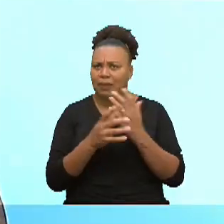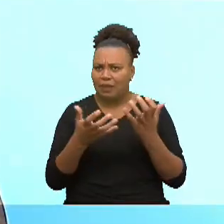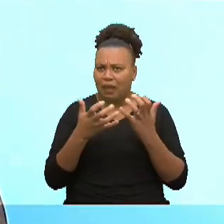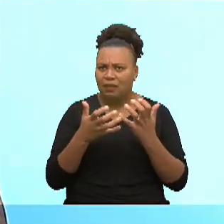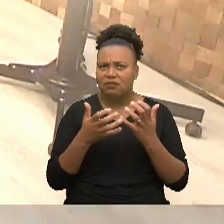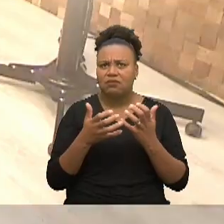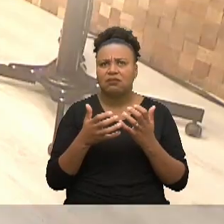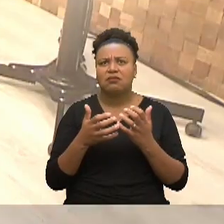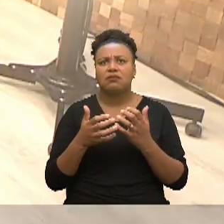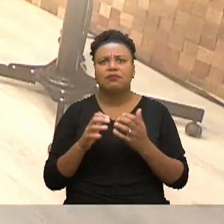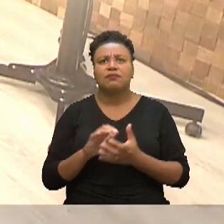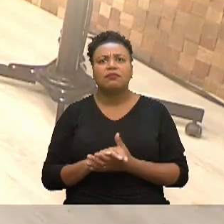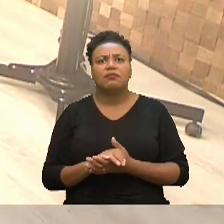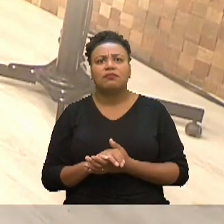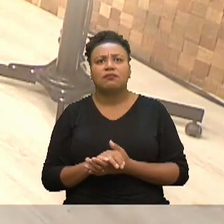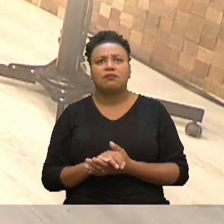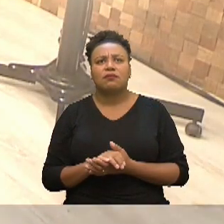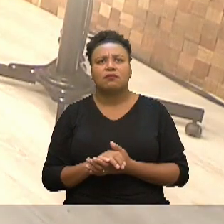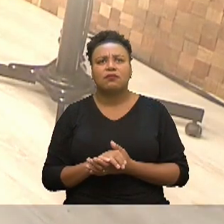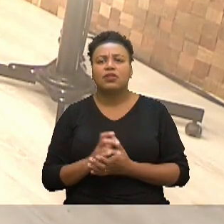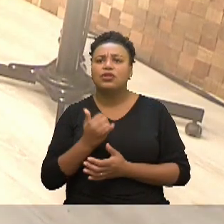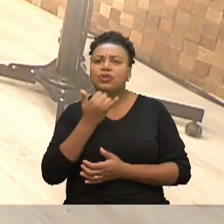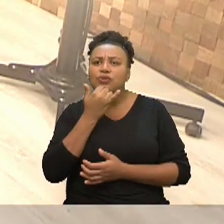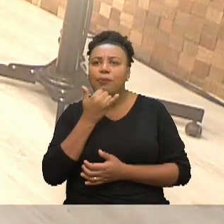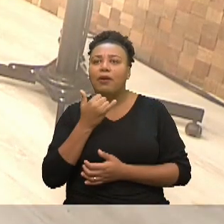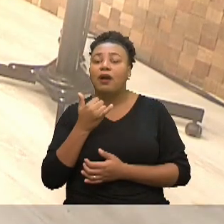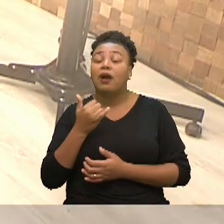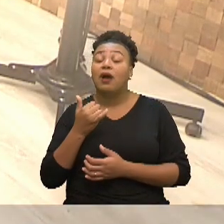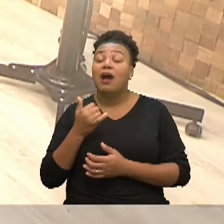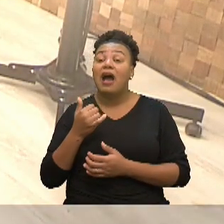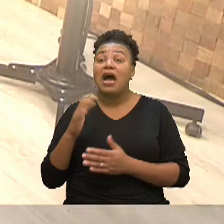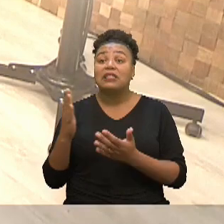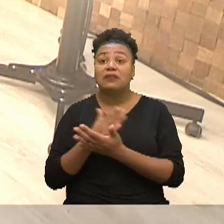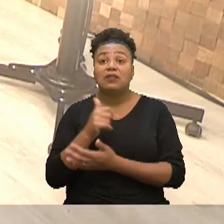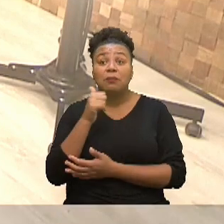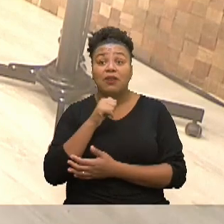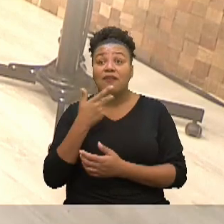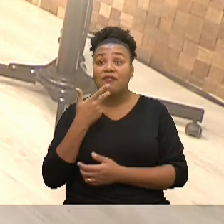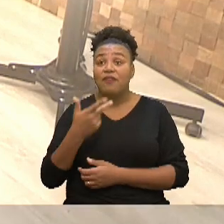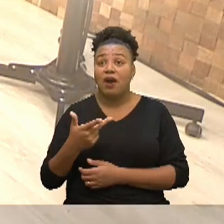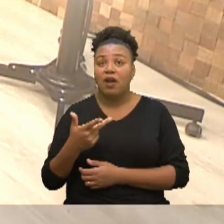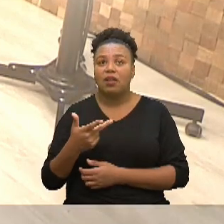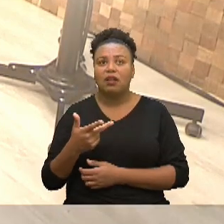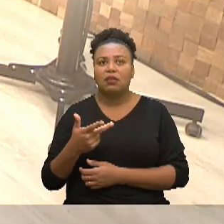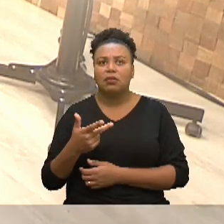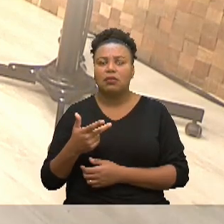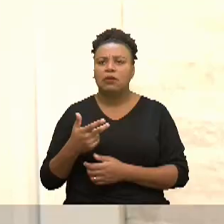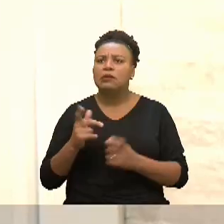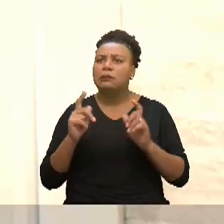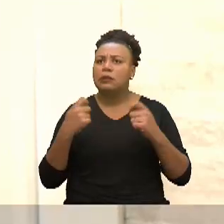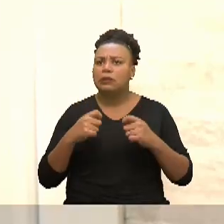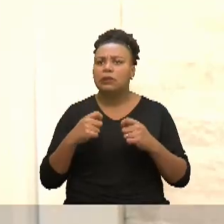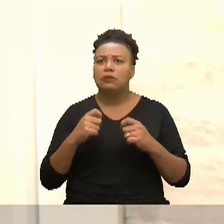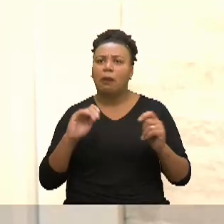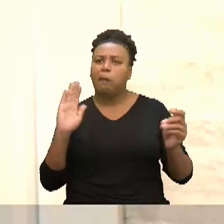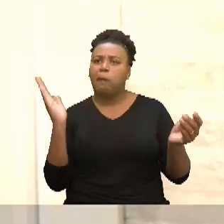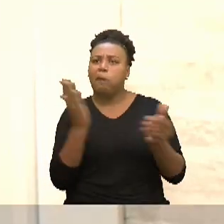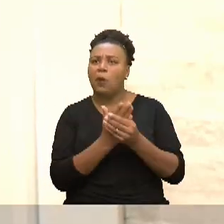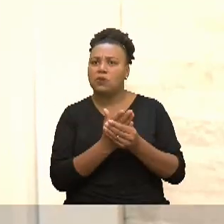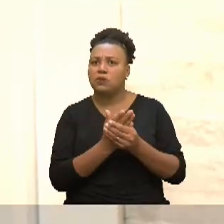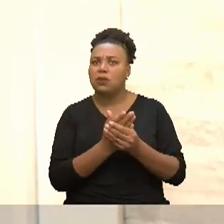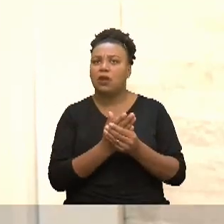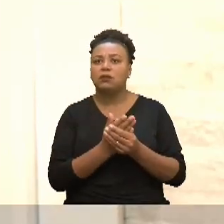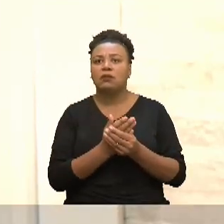uma coisa importante é que muitas vezes desculpa te interromper mas muitas vezes a mulher fala isso publicamente e vai ter que enfrentar num processo